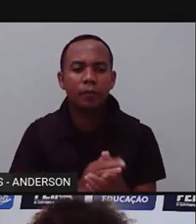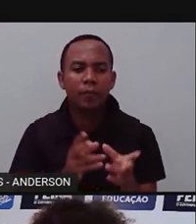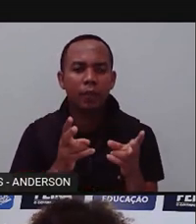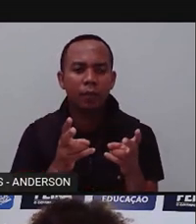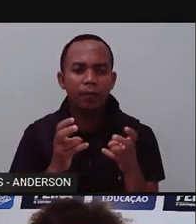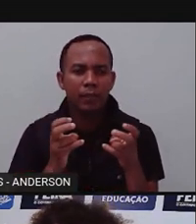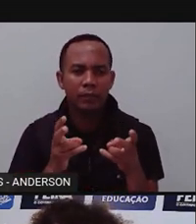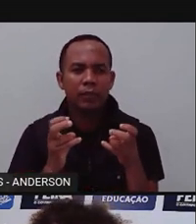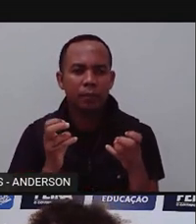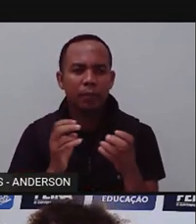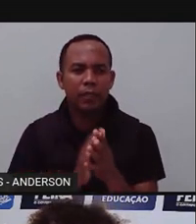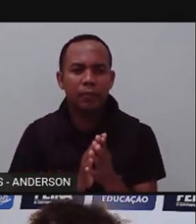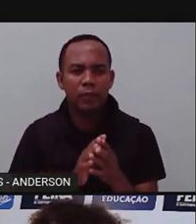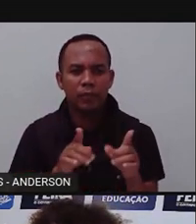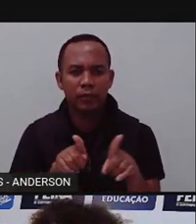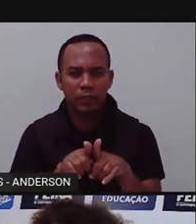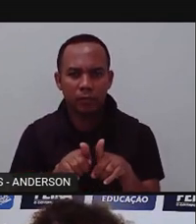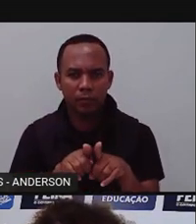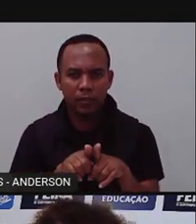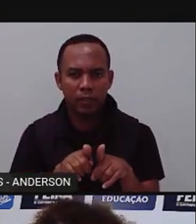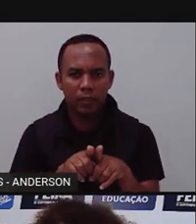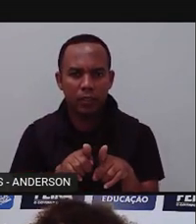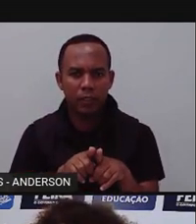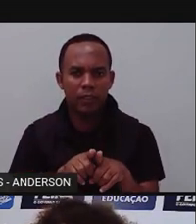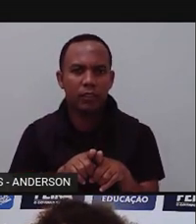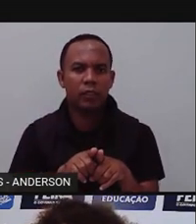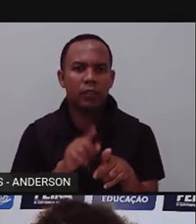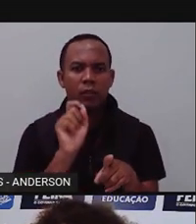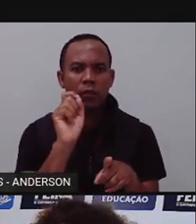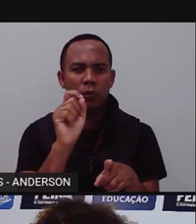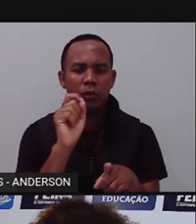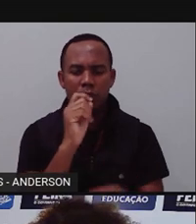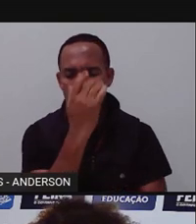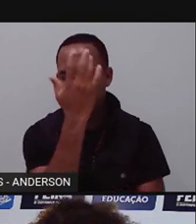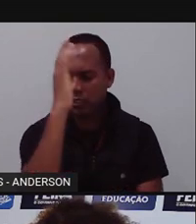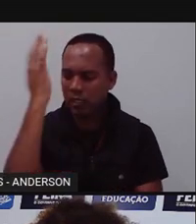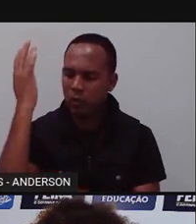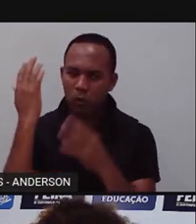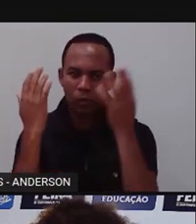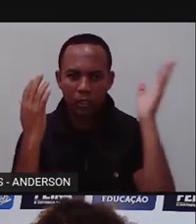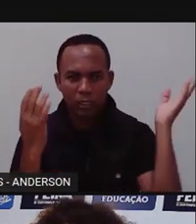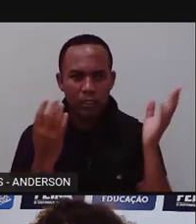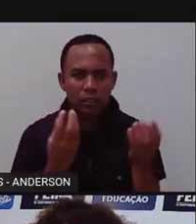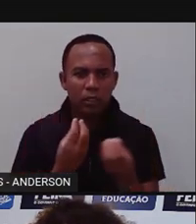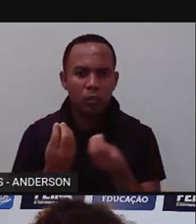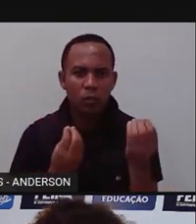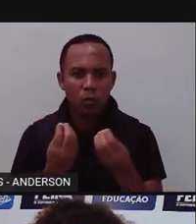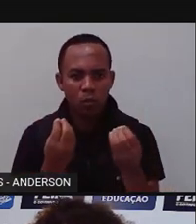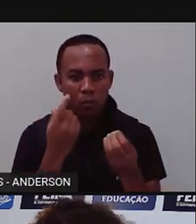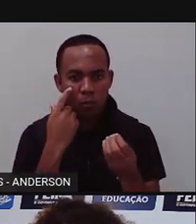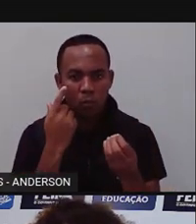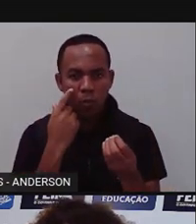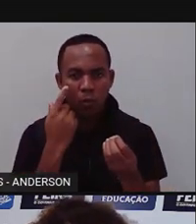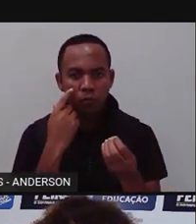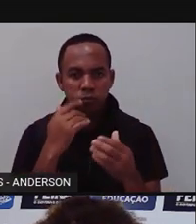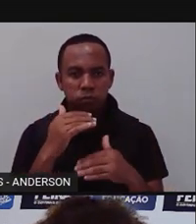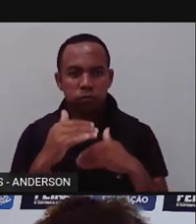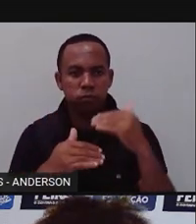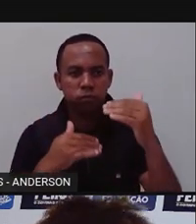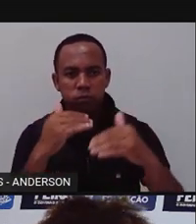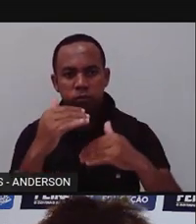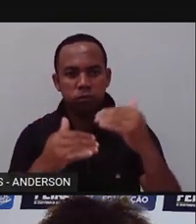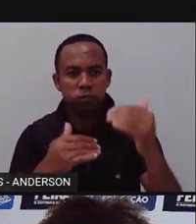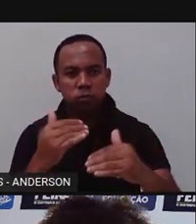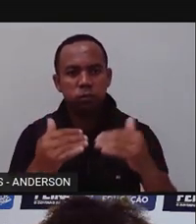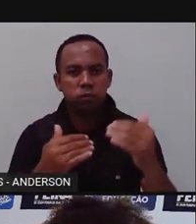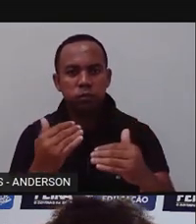Percebemos, né? Que existe um vínculo entre natureza e ação humana. Como exemplo dessa ação, temos materiais, né?